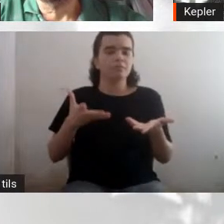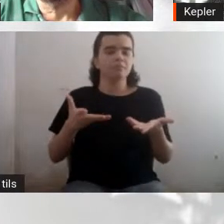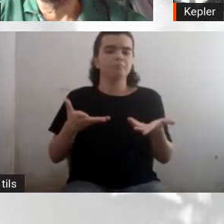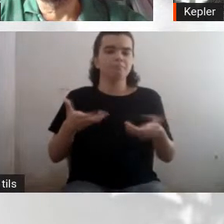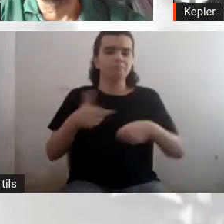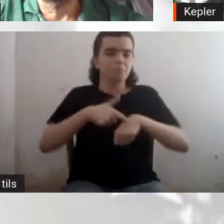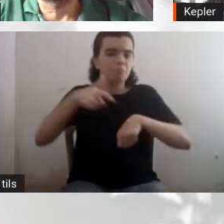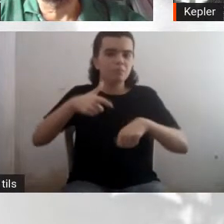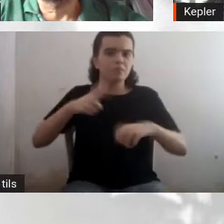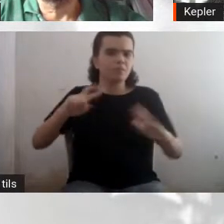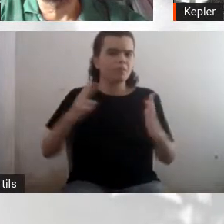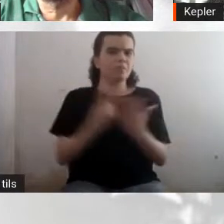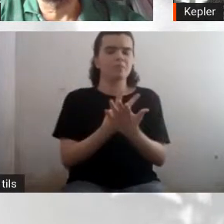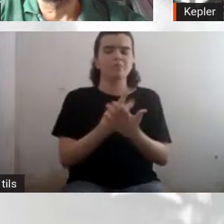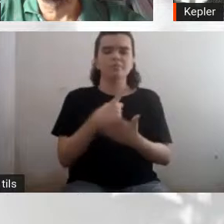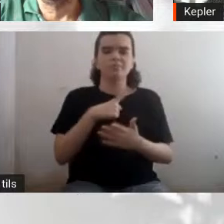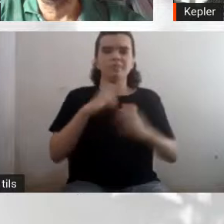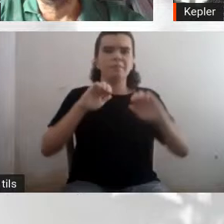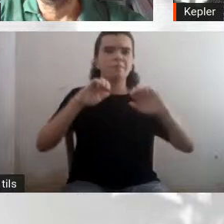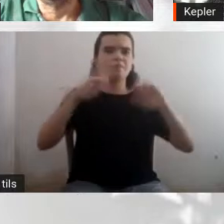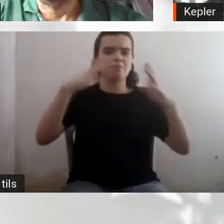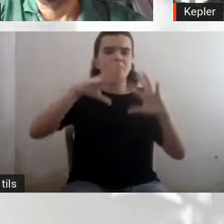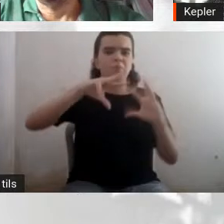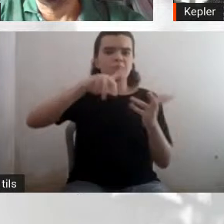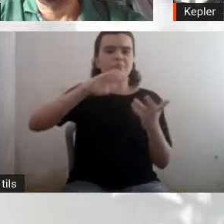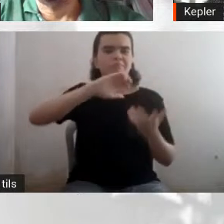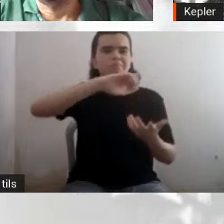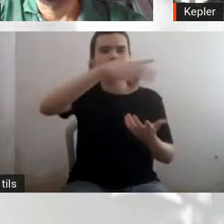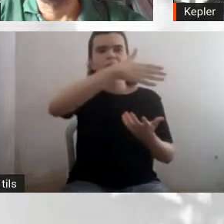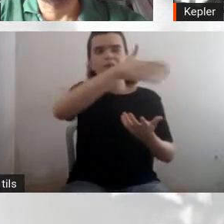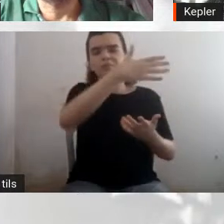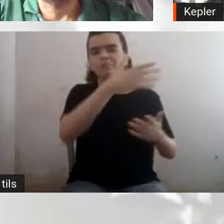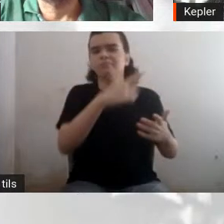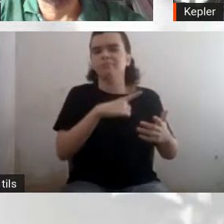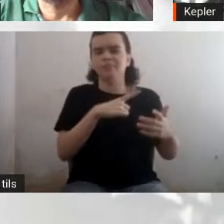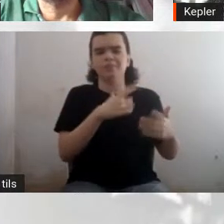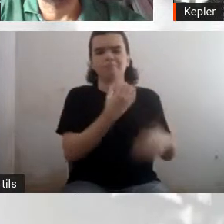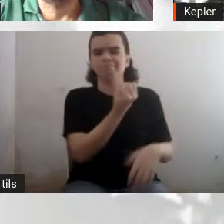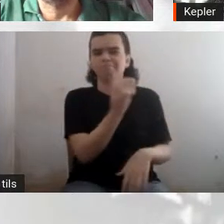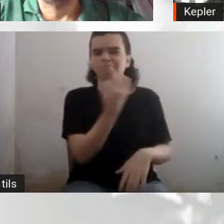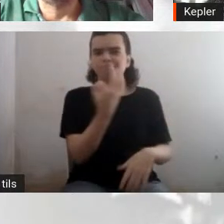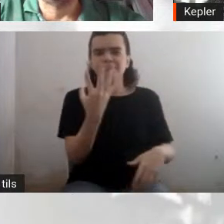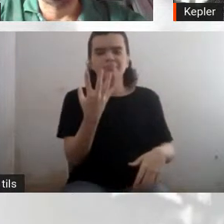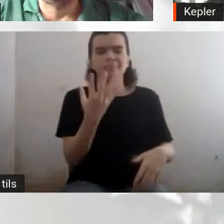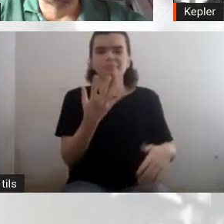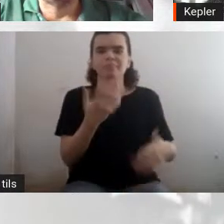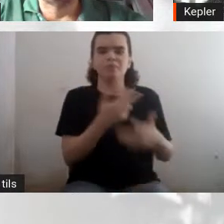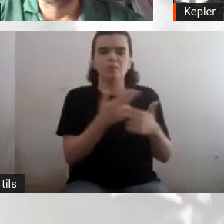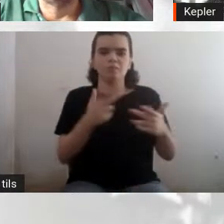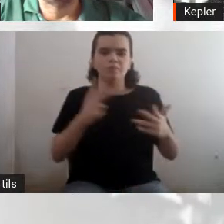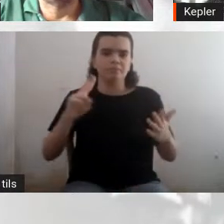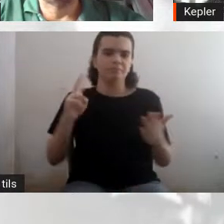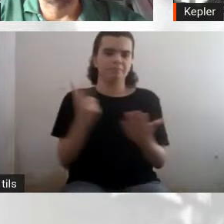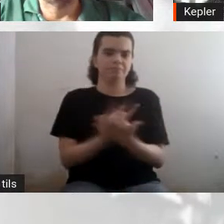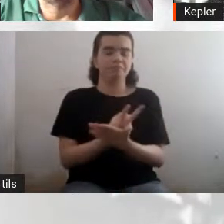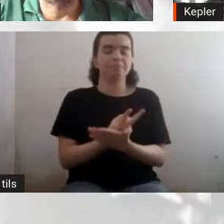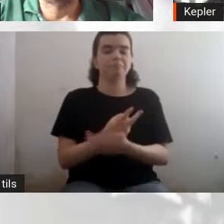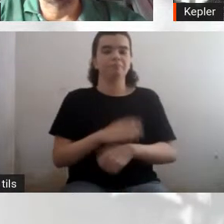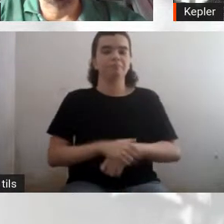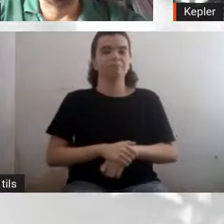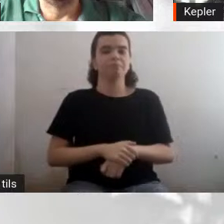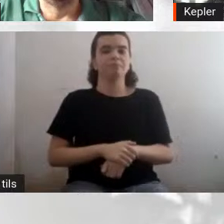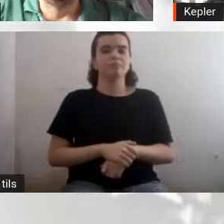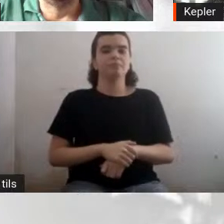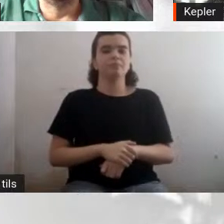coisa acontecendo, é muito dinâmico, né? Eu diria, alta rotatividade nos dados e nas ideias e nos